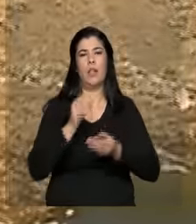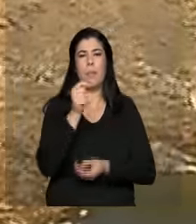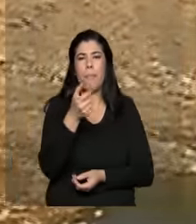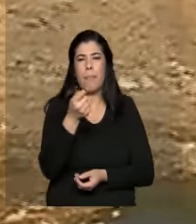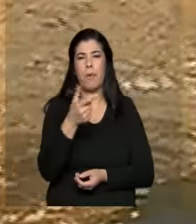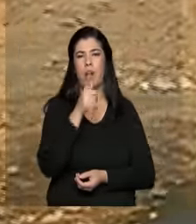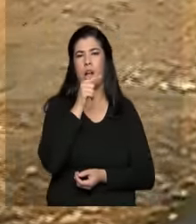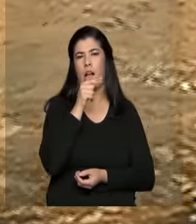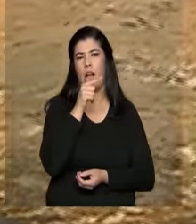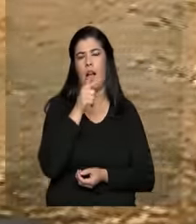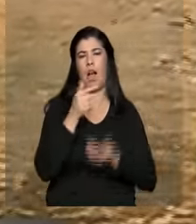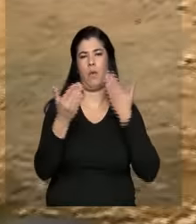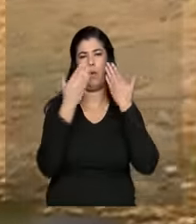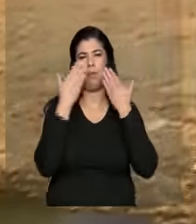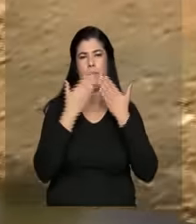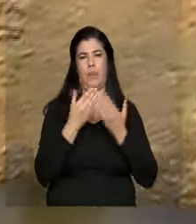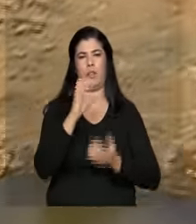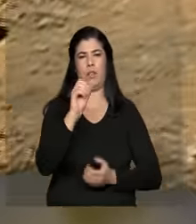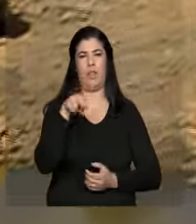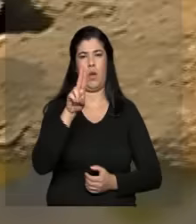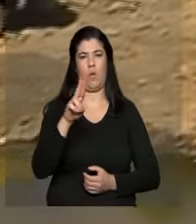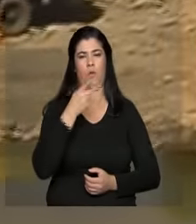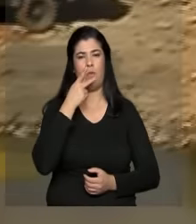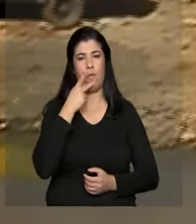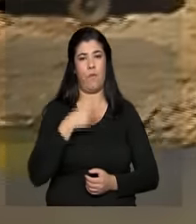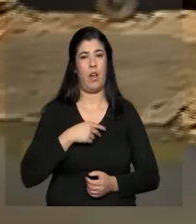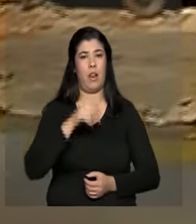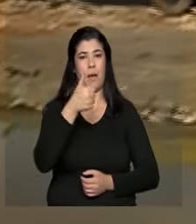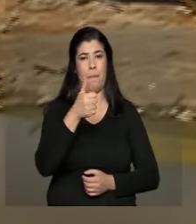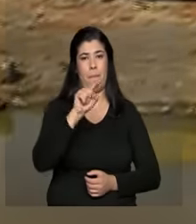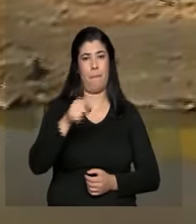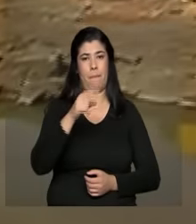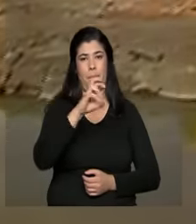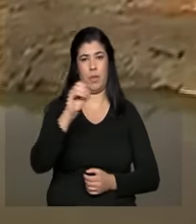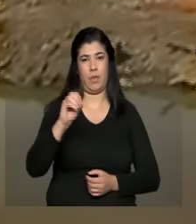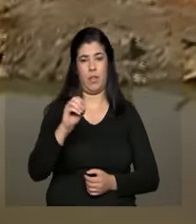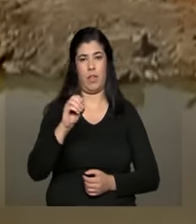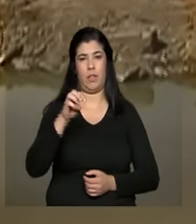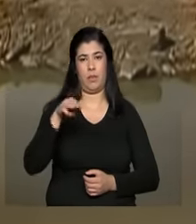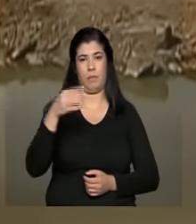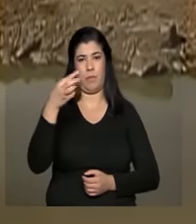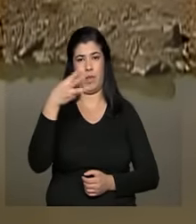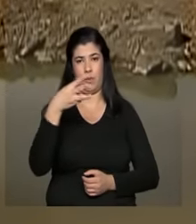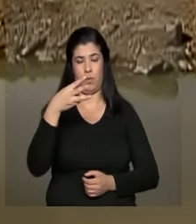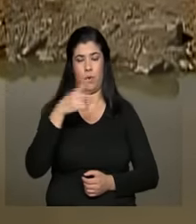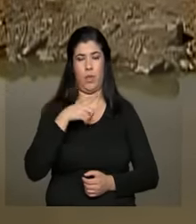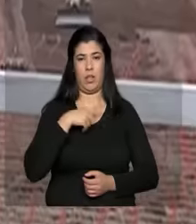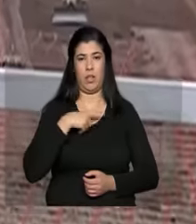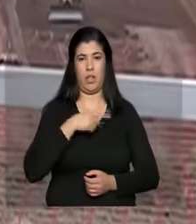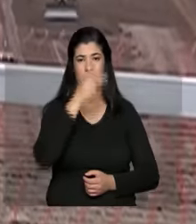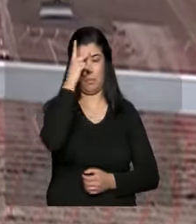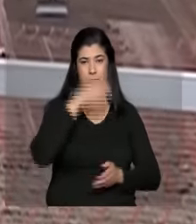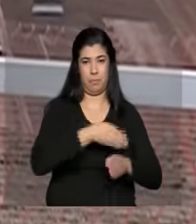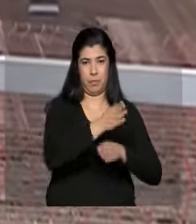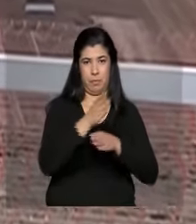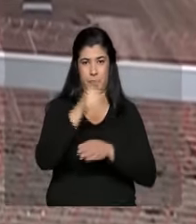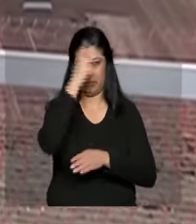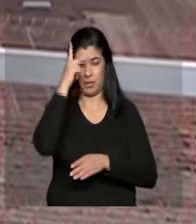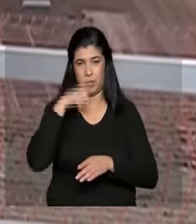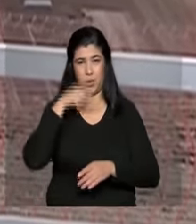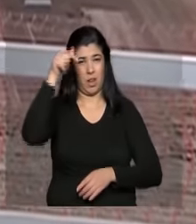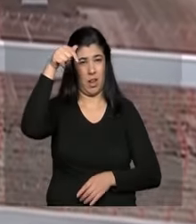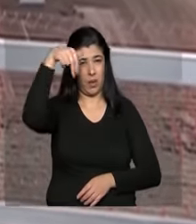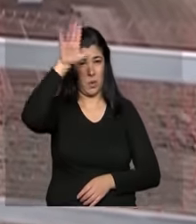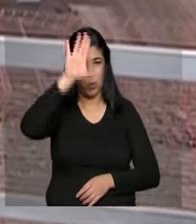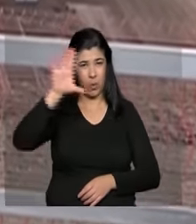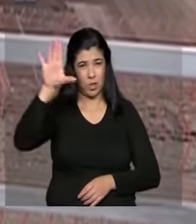abaixo do recomendado pela ONU, que é de 1.500 metros cúbicos por habitante ao ano, enquanto no Nordeste chega